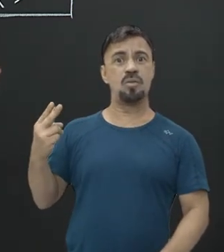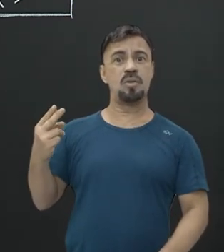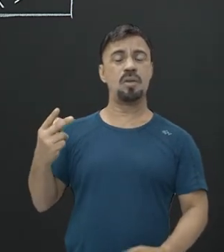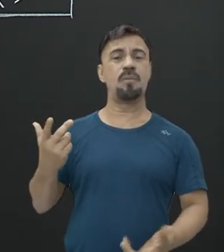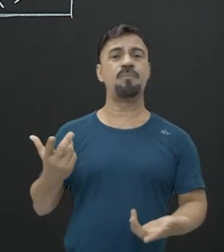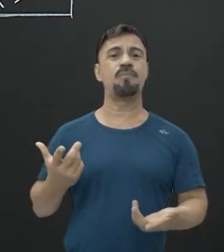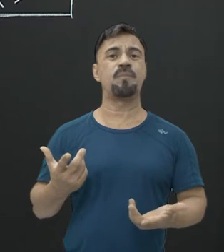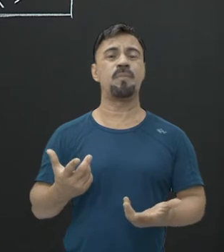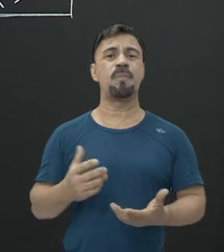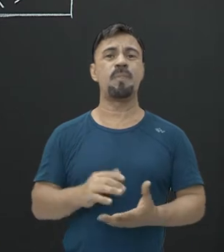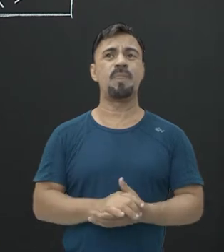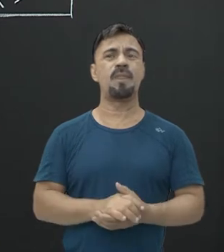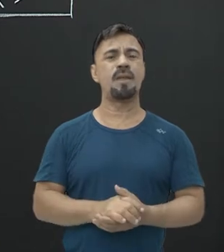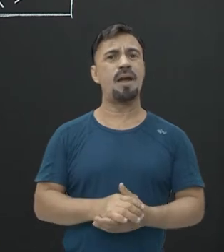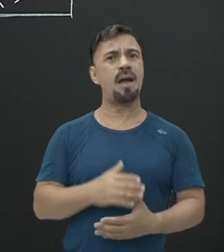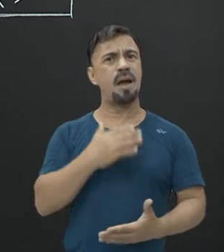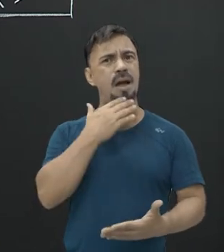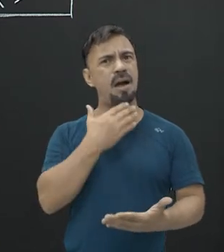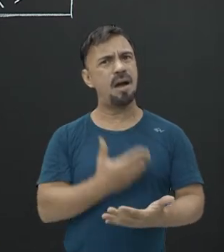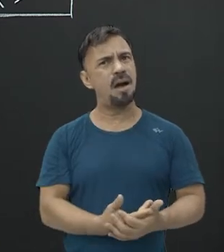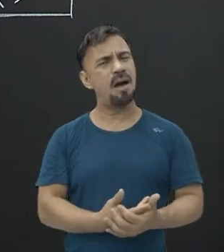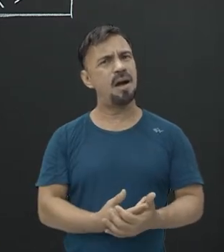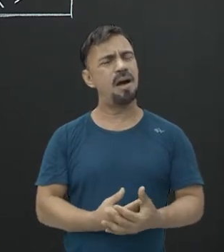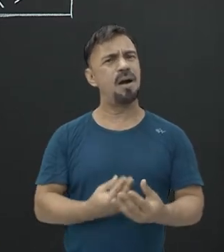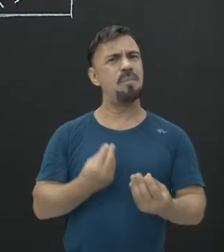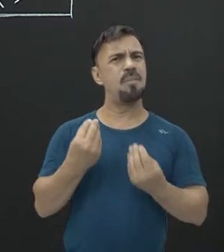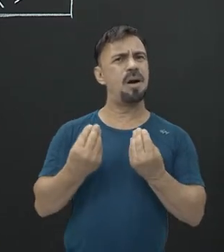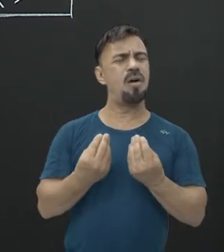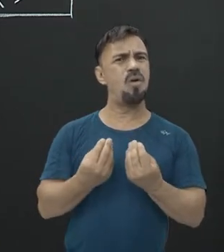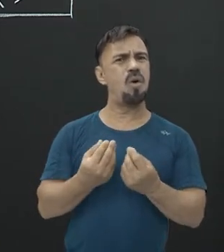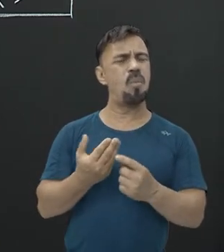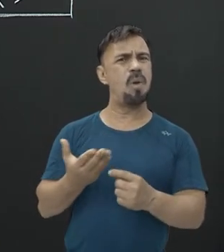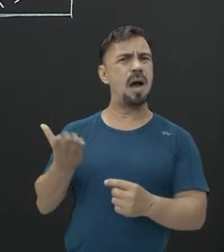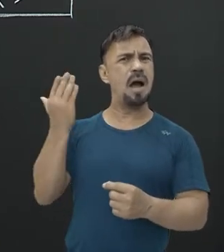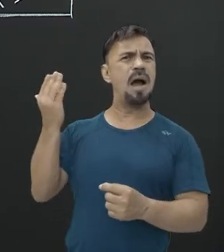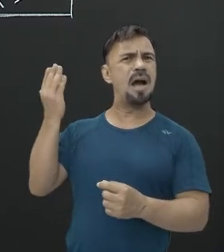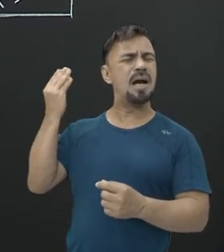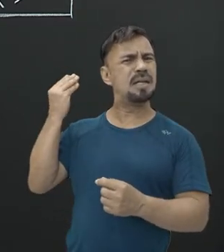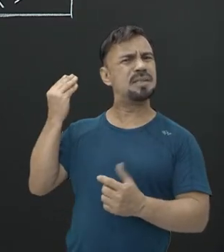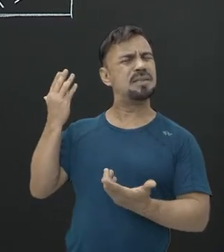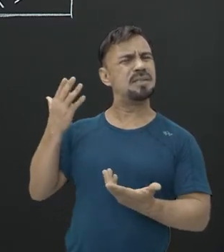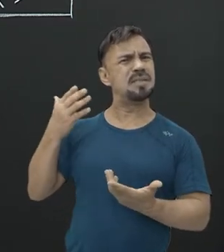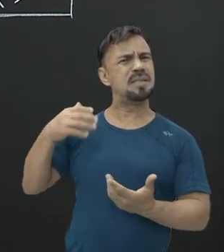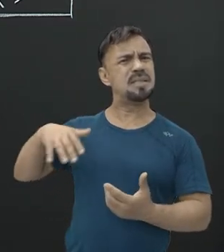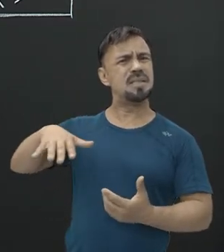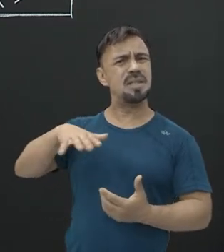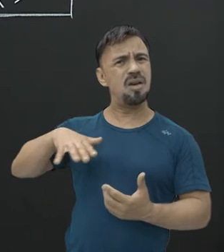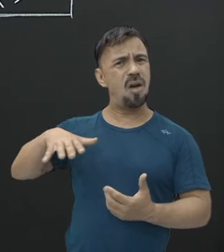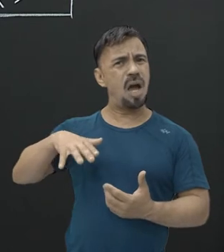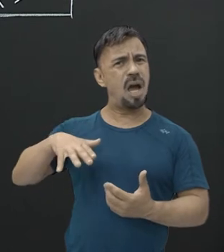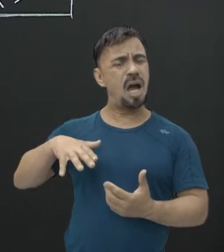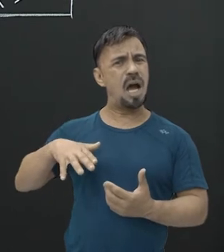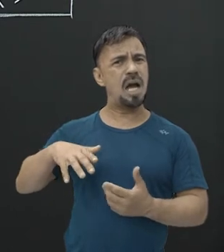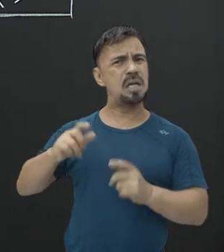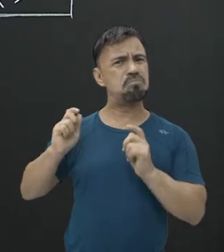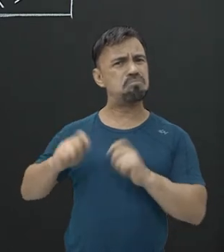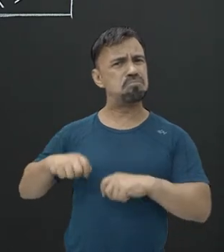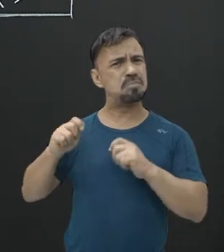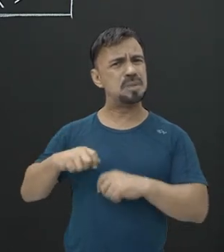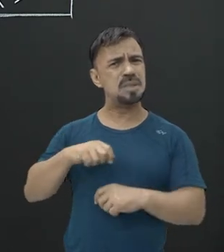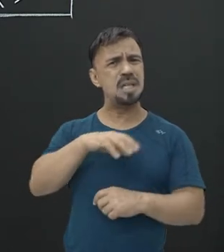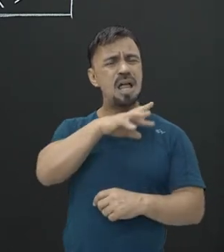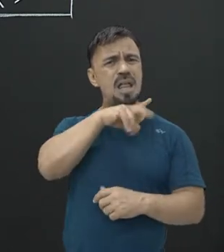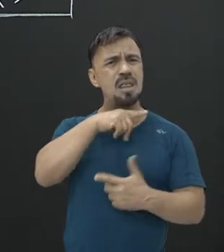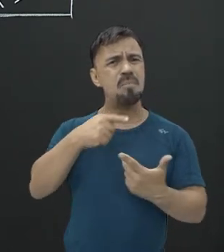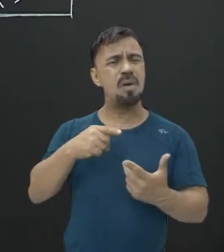versão. Você, caramba, que isso? Então significa que o ambiente naquela época propiciava esse tipo de ser? Sim.